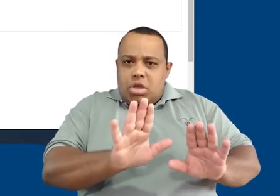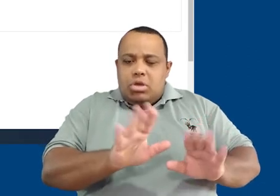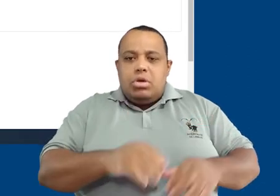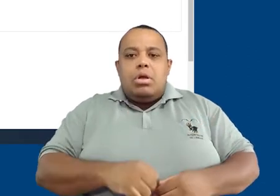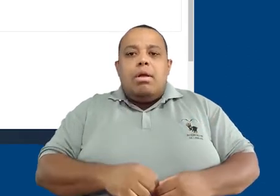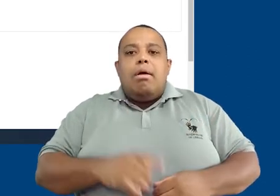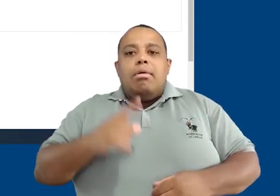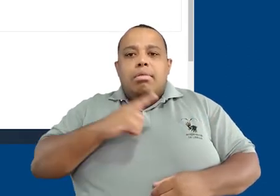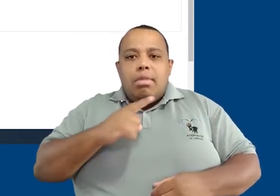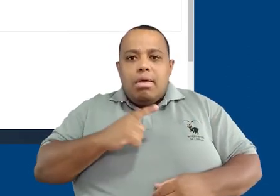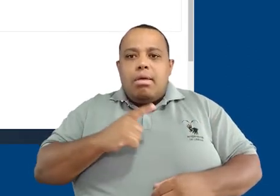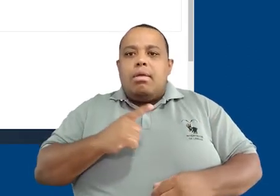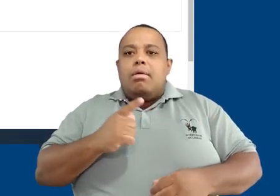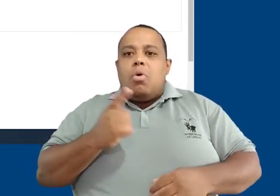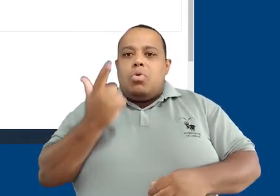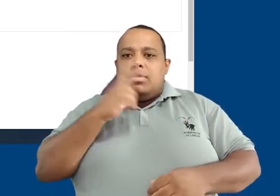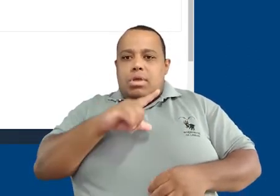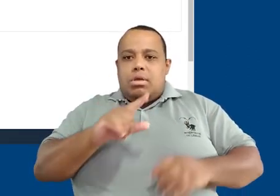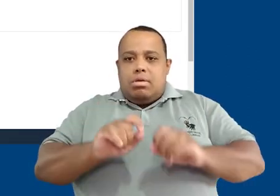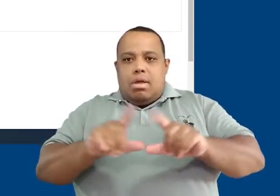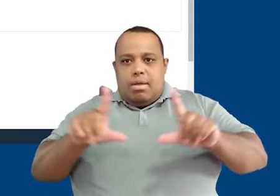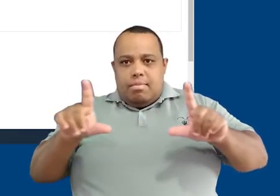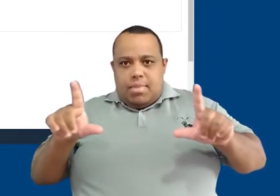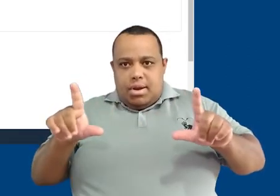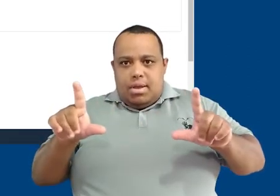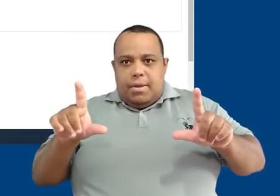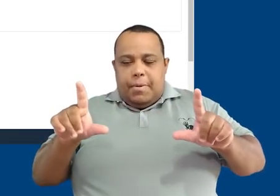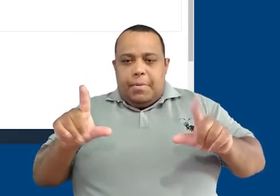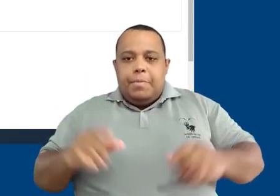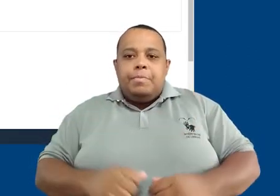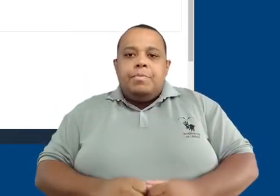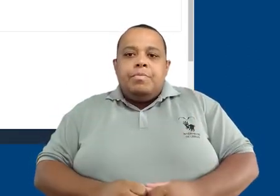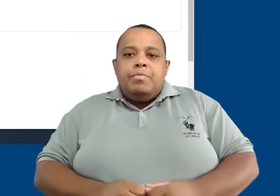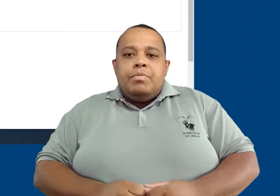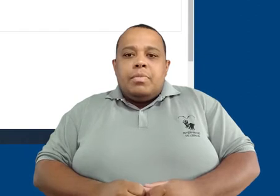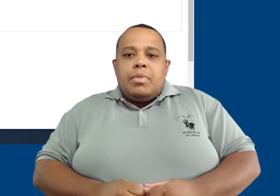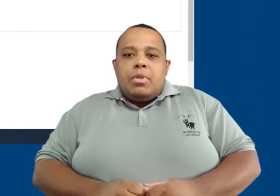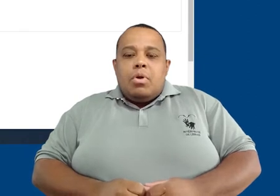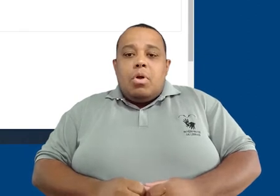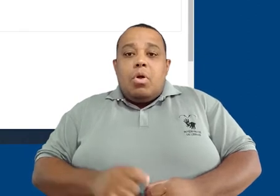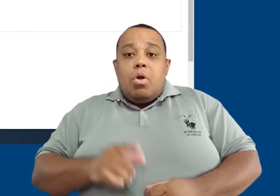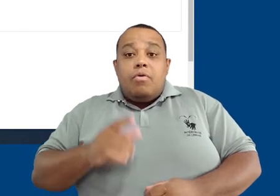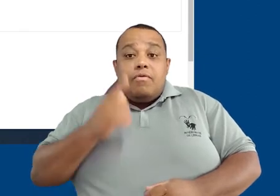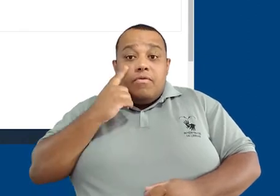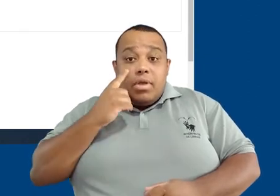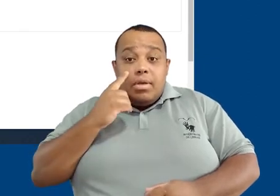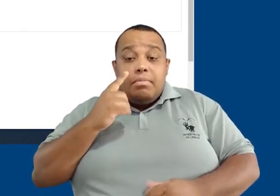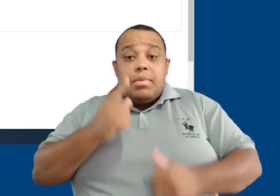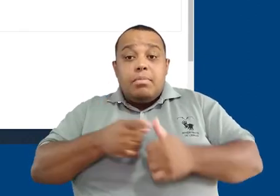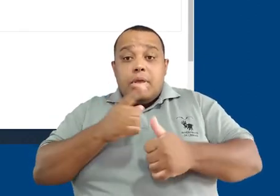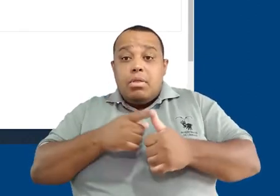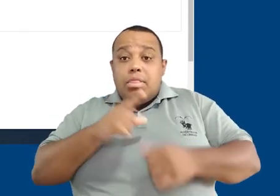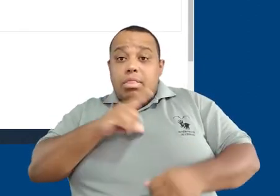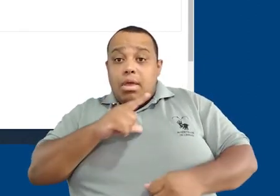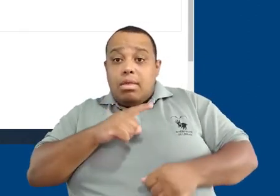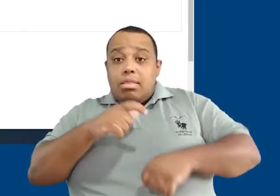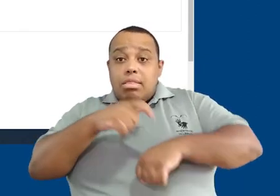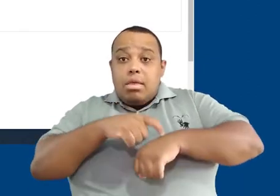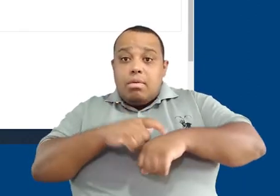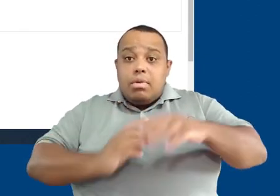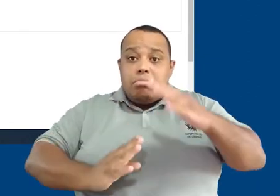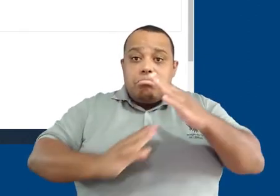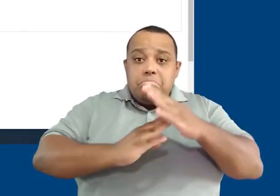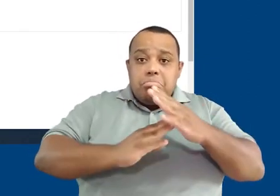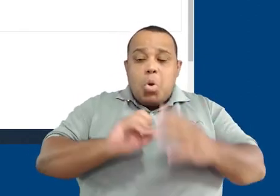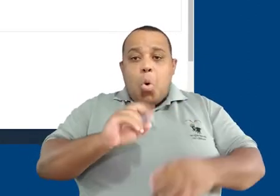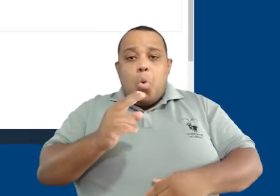já tenho acesso ao botão Tentar Responder o Questionário Agora. Certifique-se de que você tem o tempo necessário antes